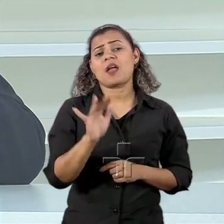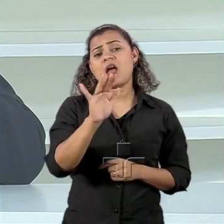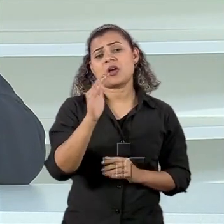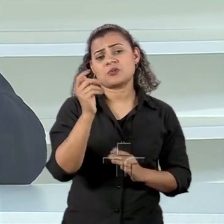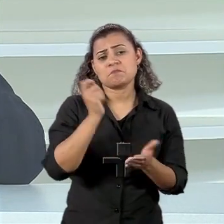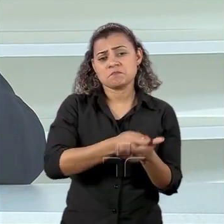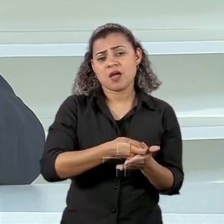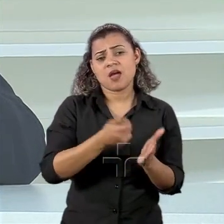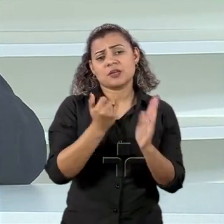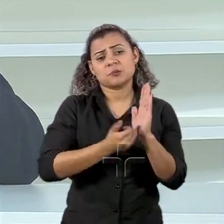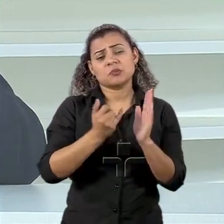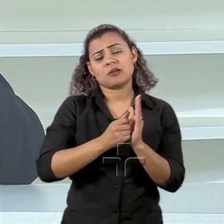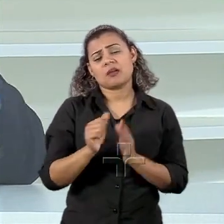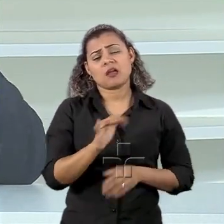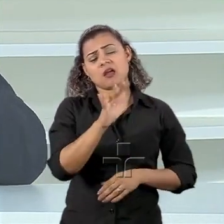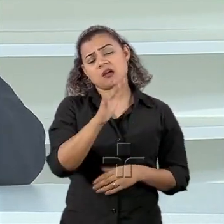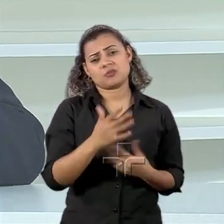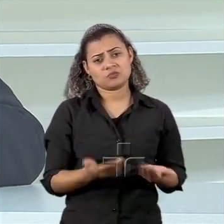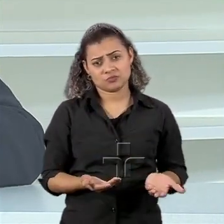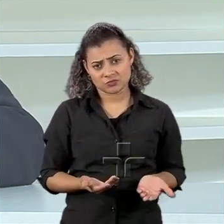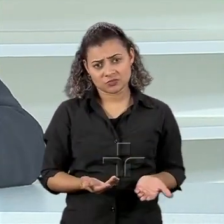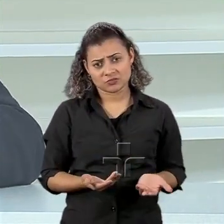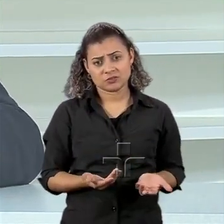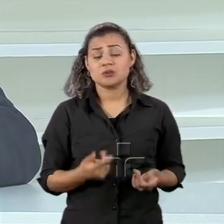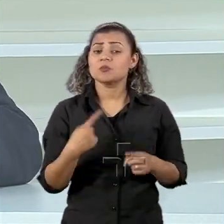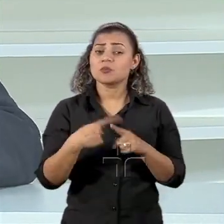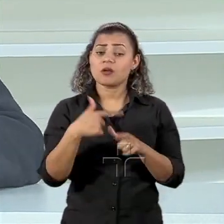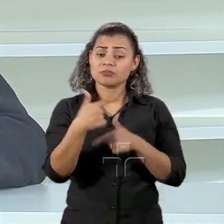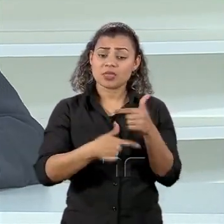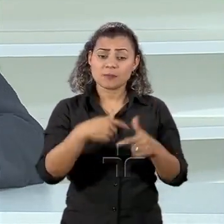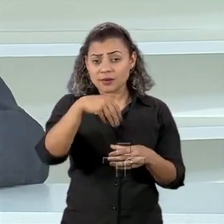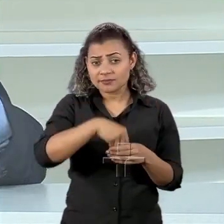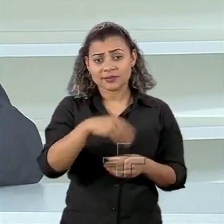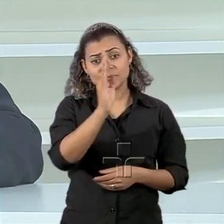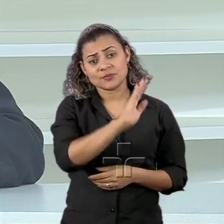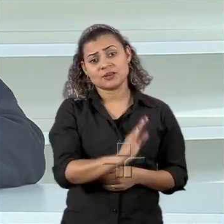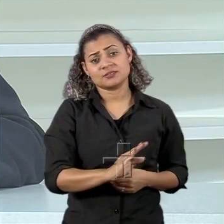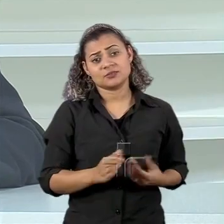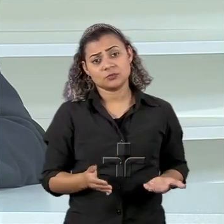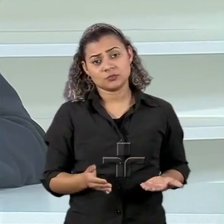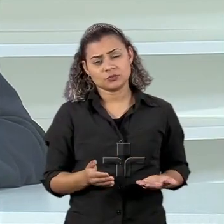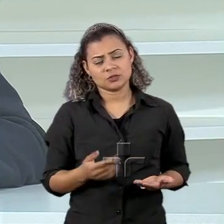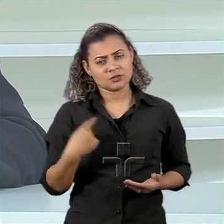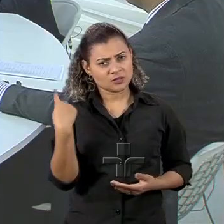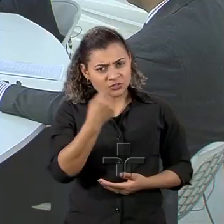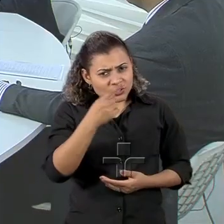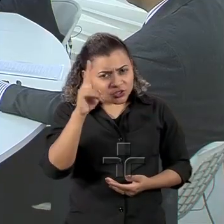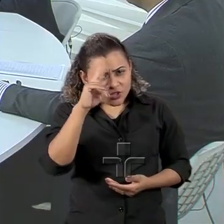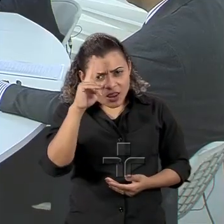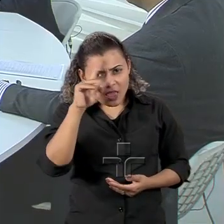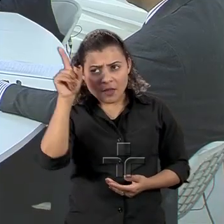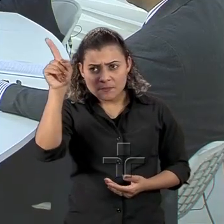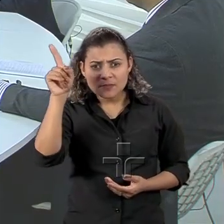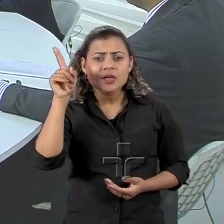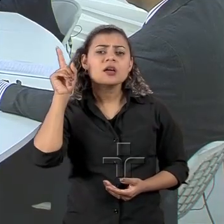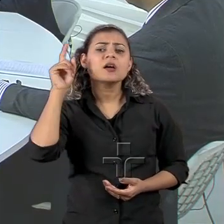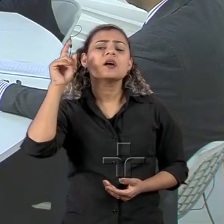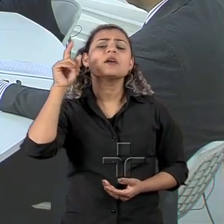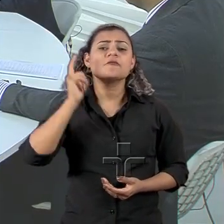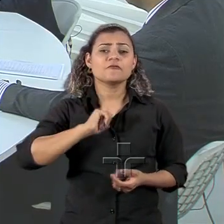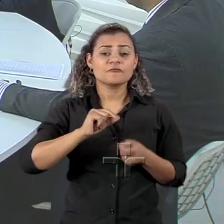existe no Brasil para o trabalho das empresas. Então, quando a gente se lembra que ele fez uma reforma